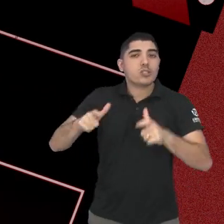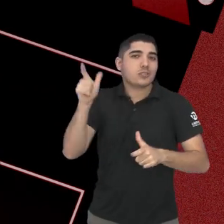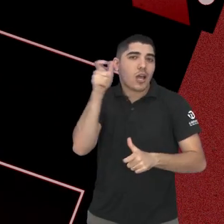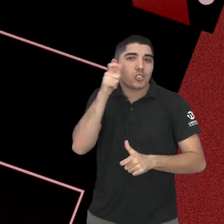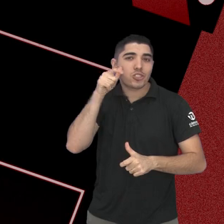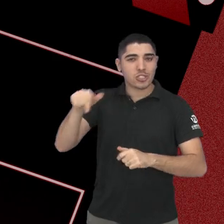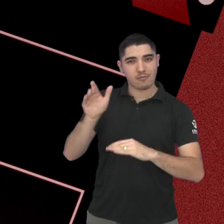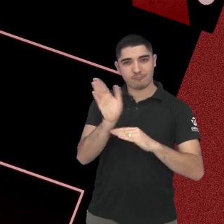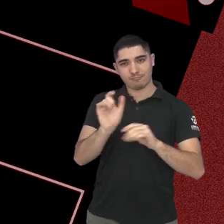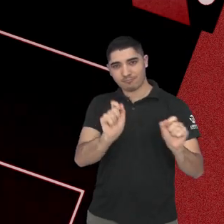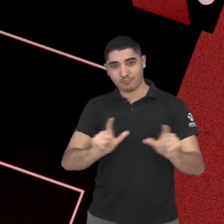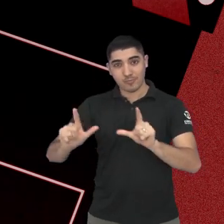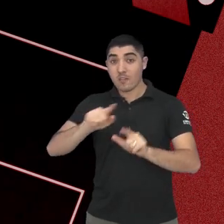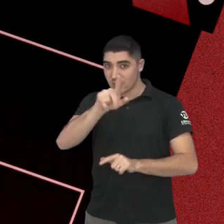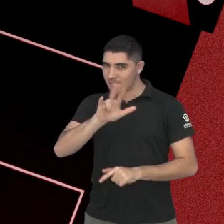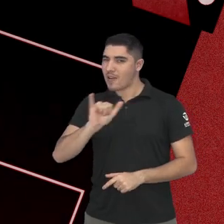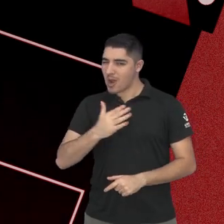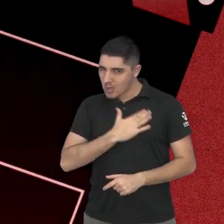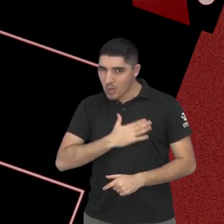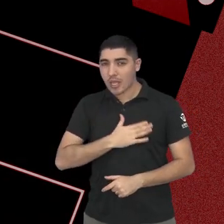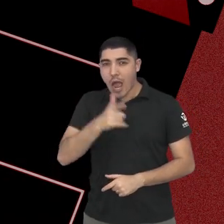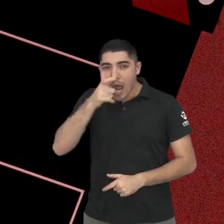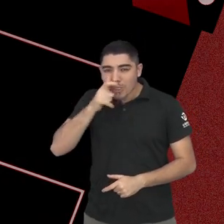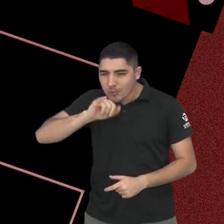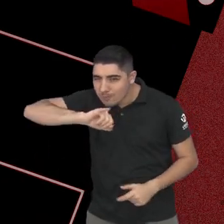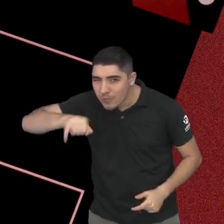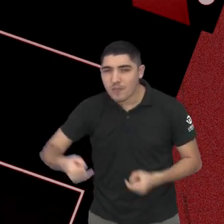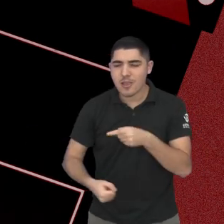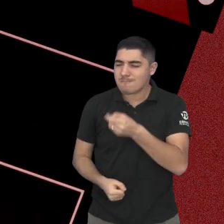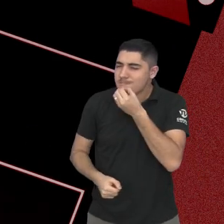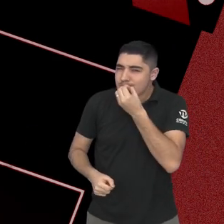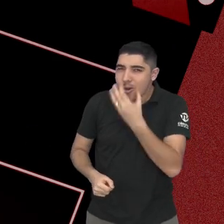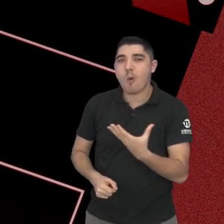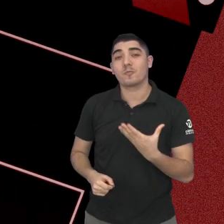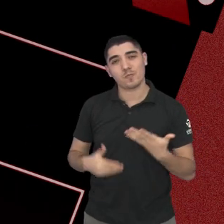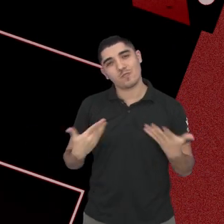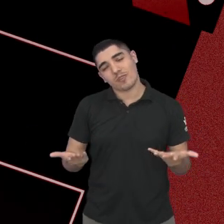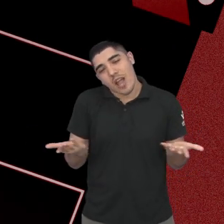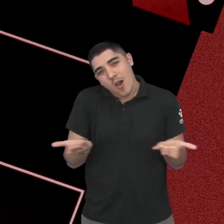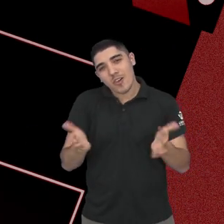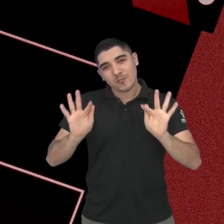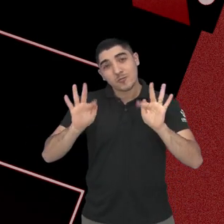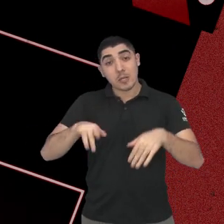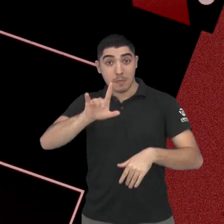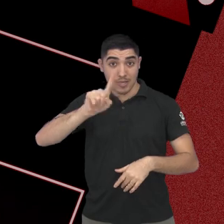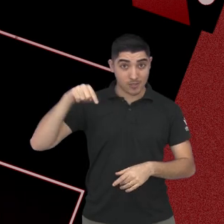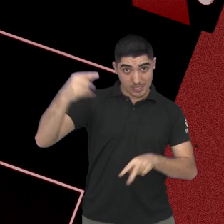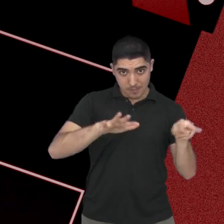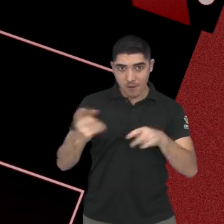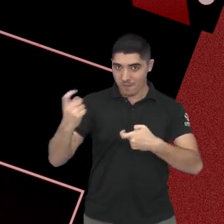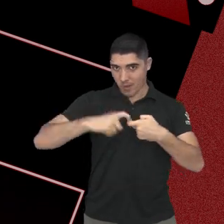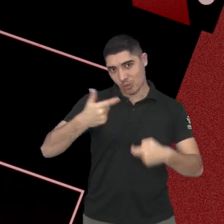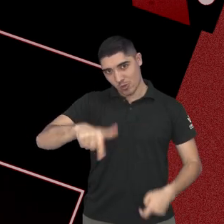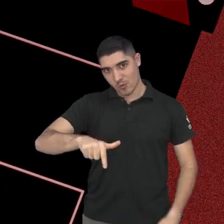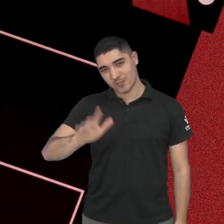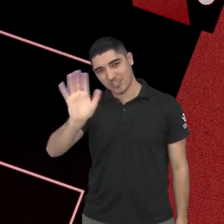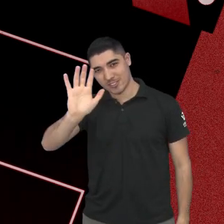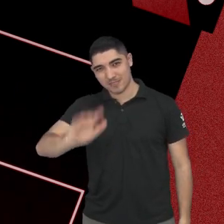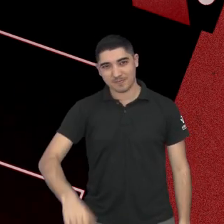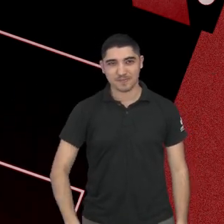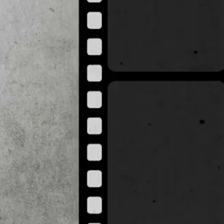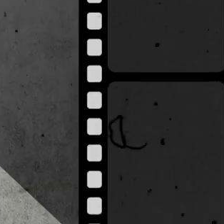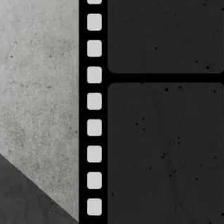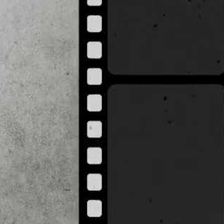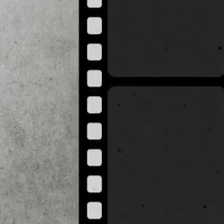disponível. Vocês vão maratonar, assistam, que é muito boa. Eu fico por aqui, mas semana que vem eu estou de volta. Até